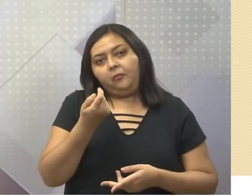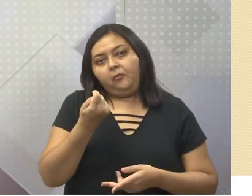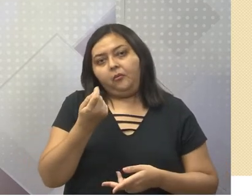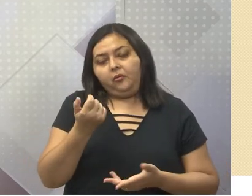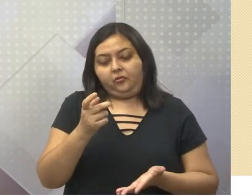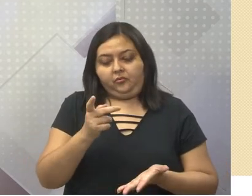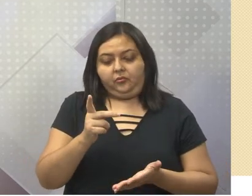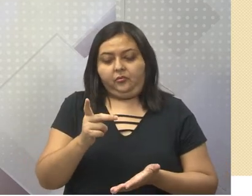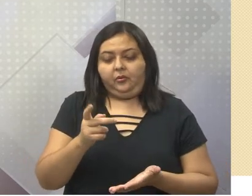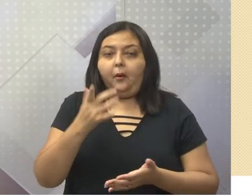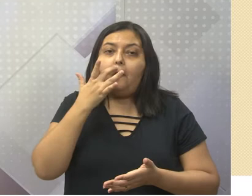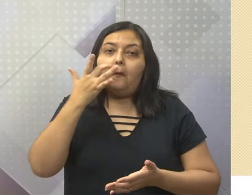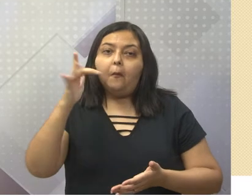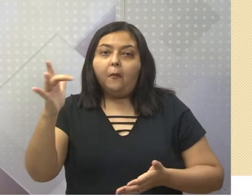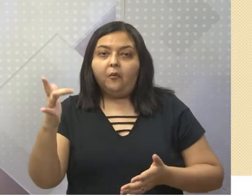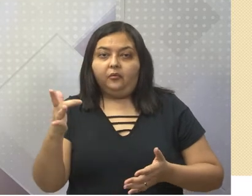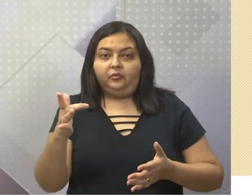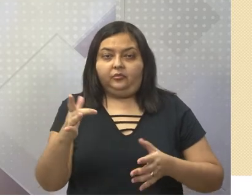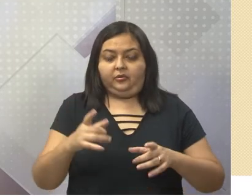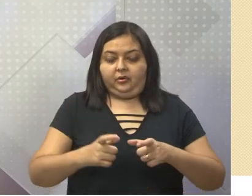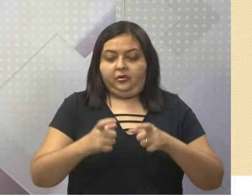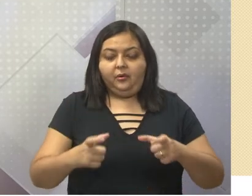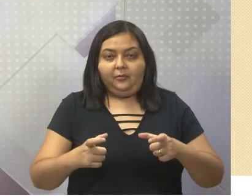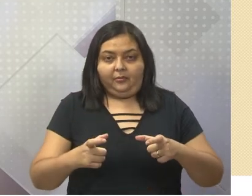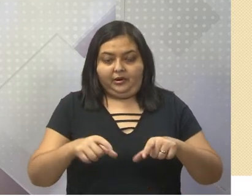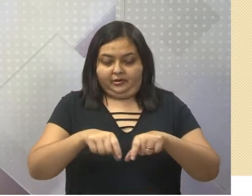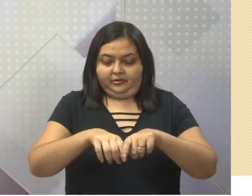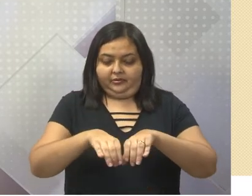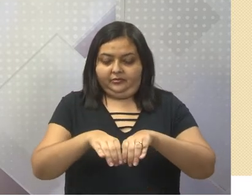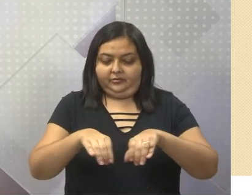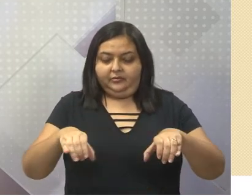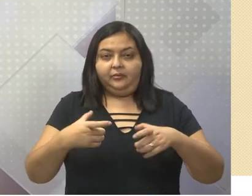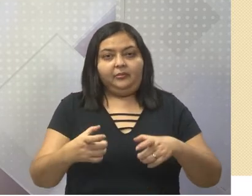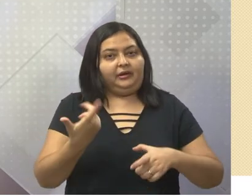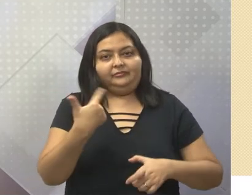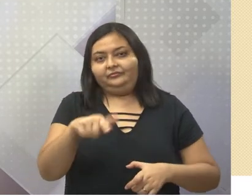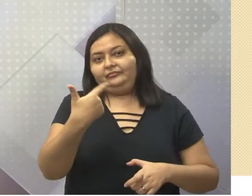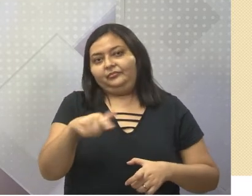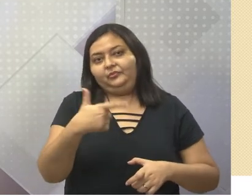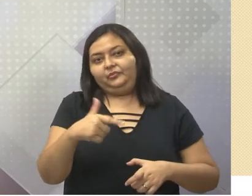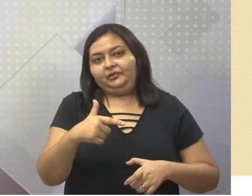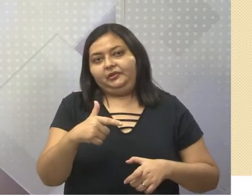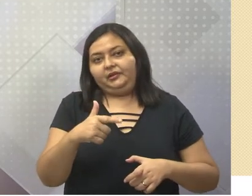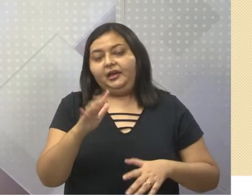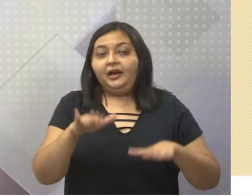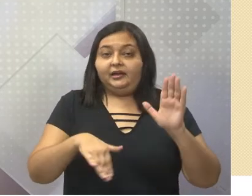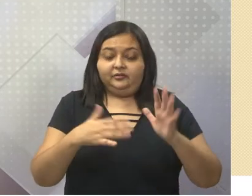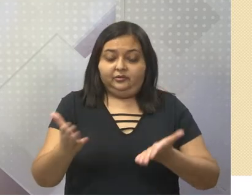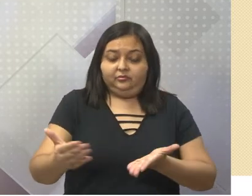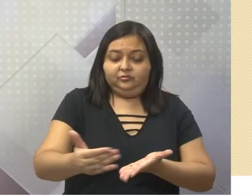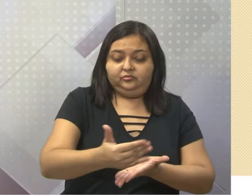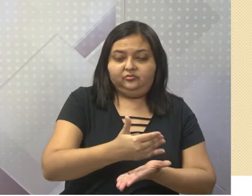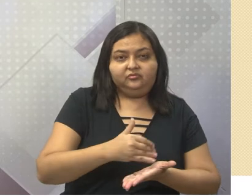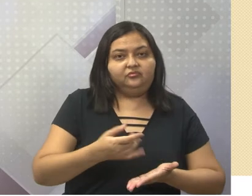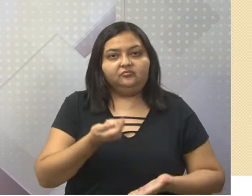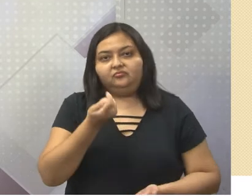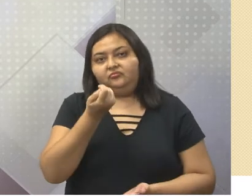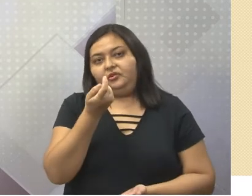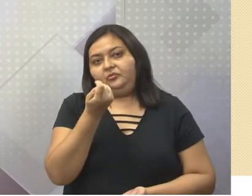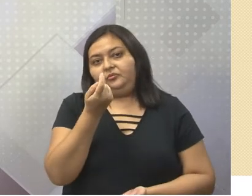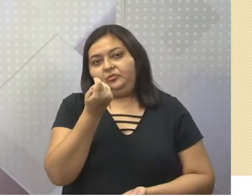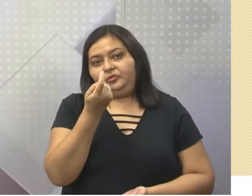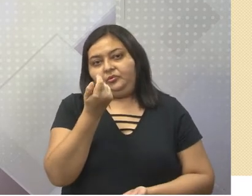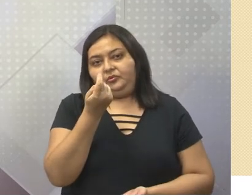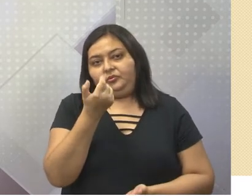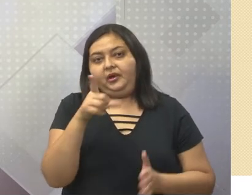os mais pobres, por exemplo. Que nunca juntava o suficiente e, por isso, continuava vivendo como se a